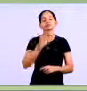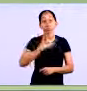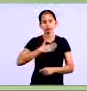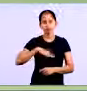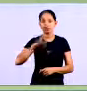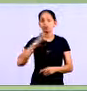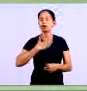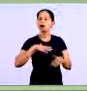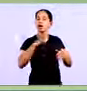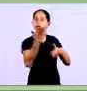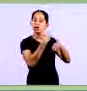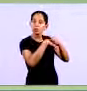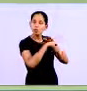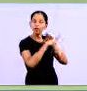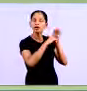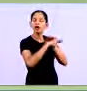encial